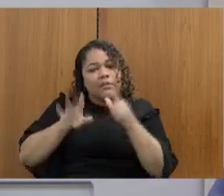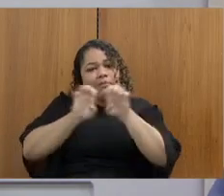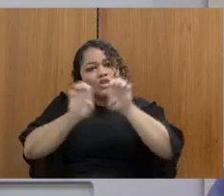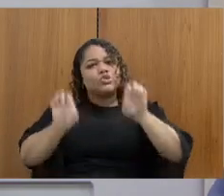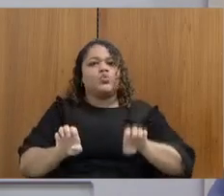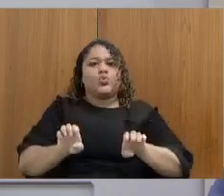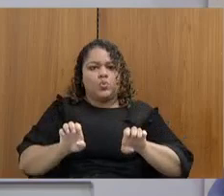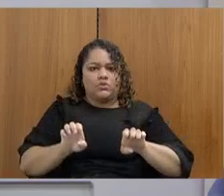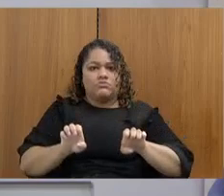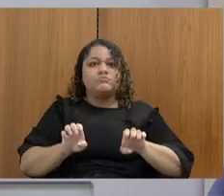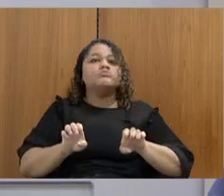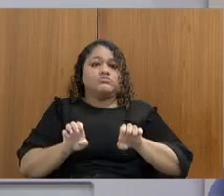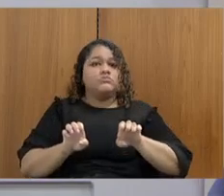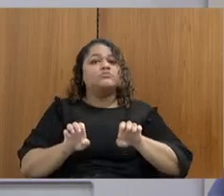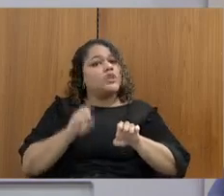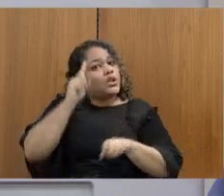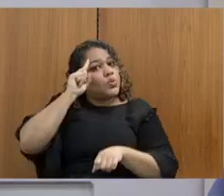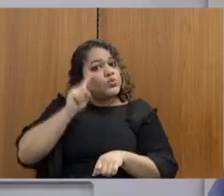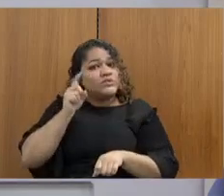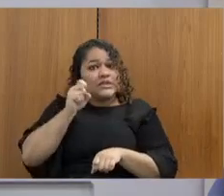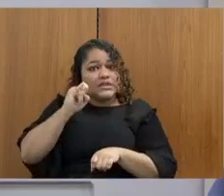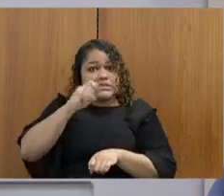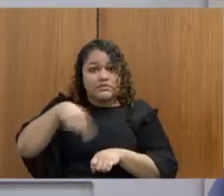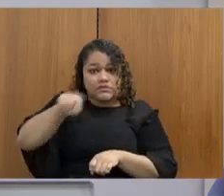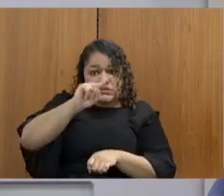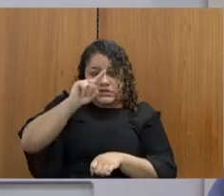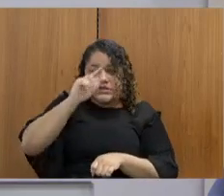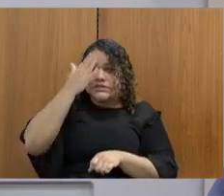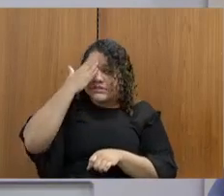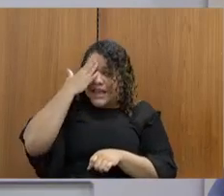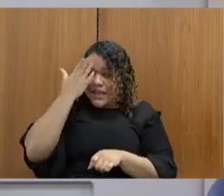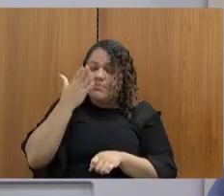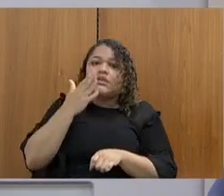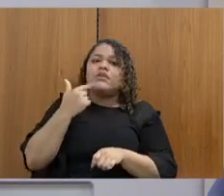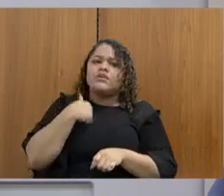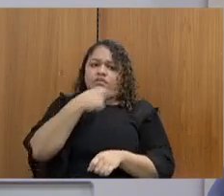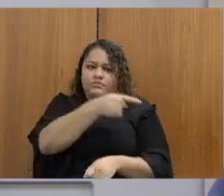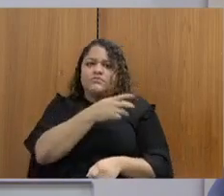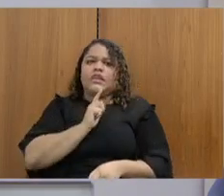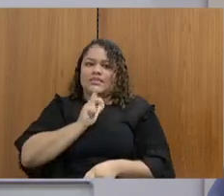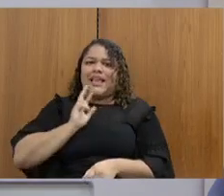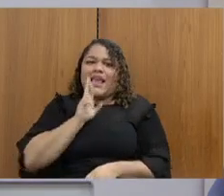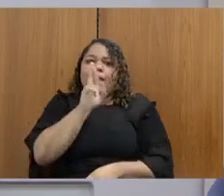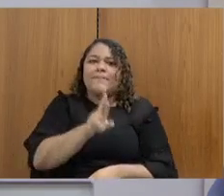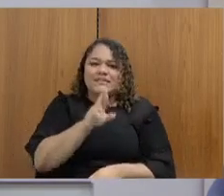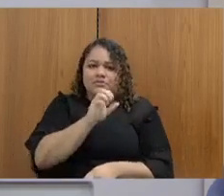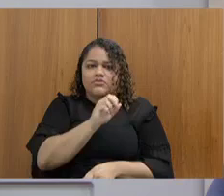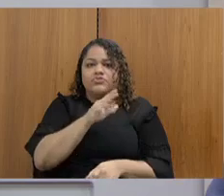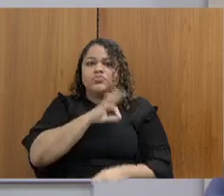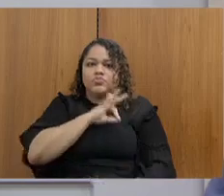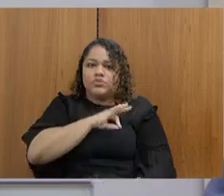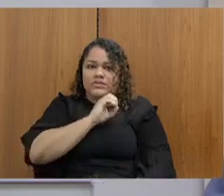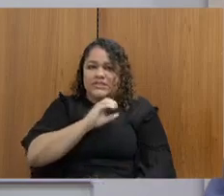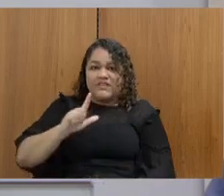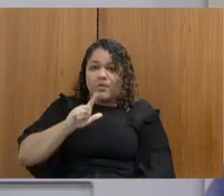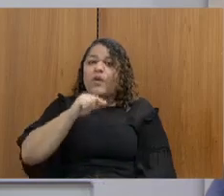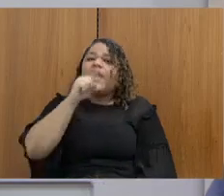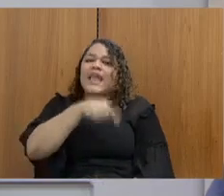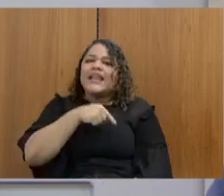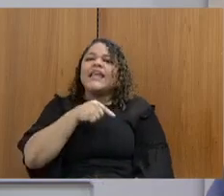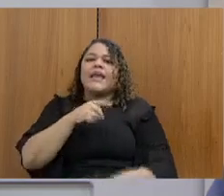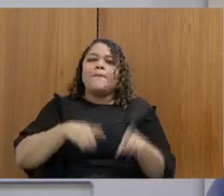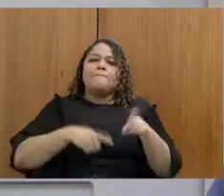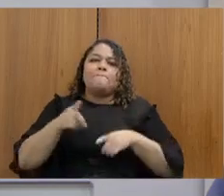sistema penitenciário sabem, mas eu tenho aqui representantes da Polícia Civil. A Polícia Civil é o primo feio e pobre da segurança pública.